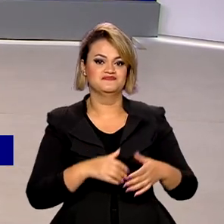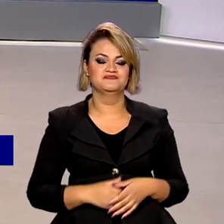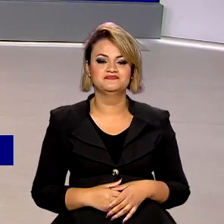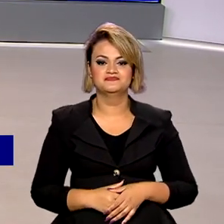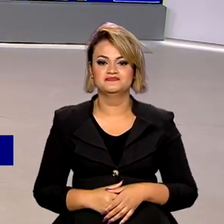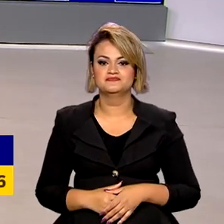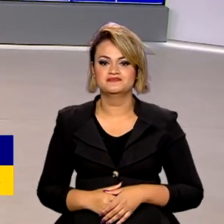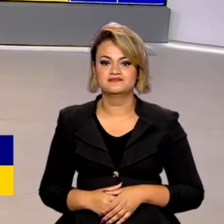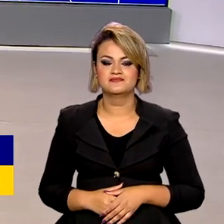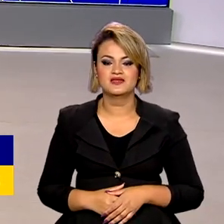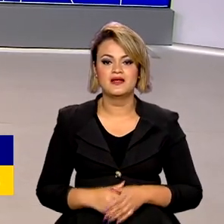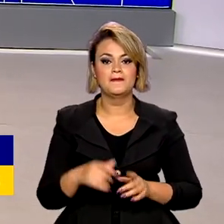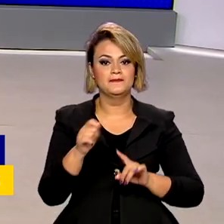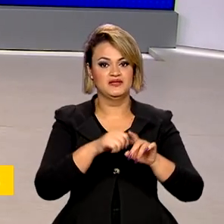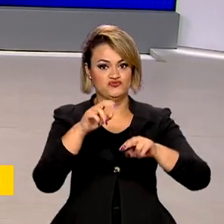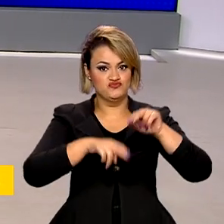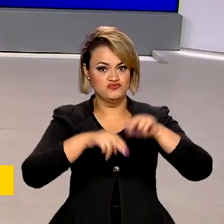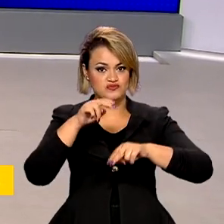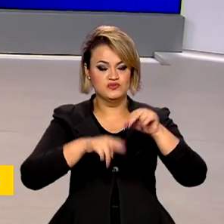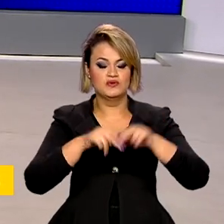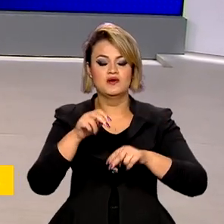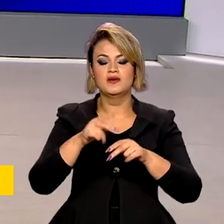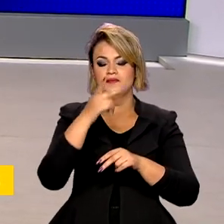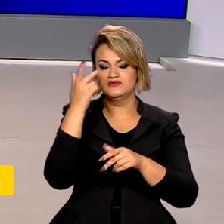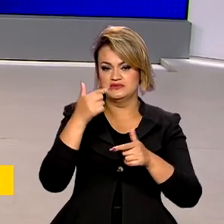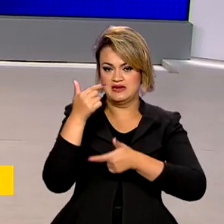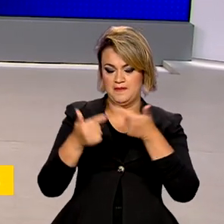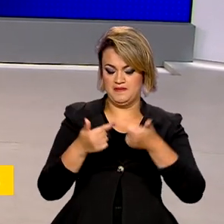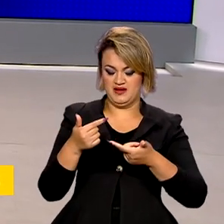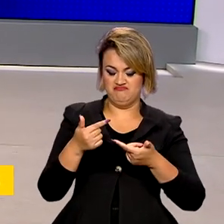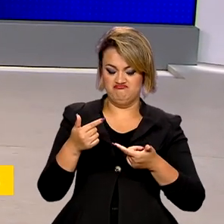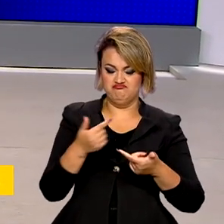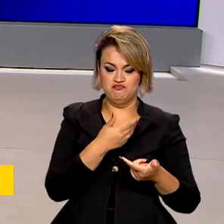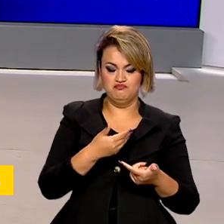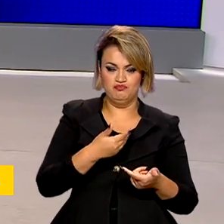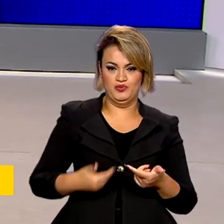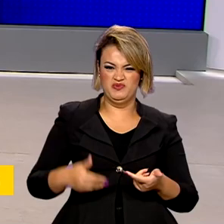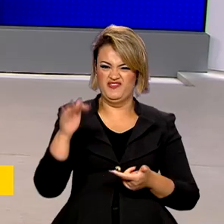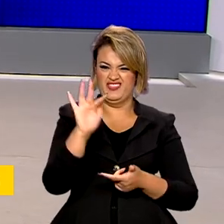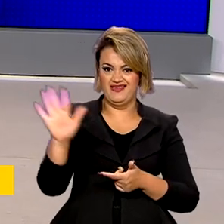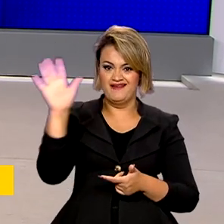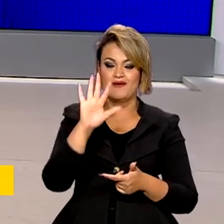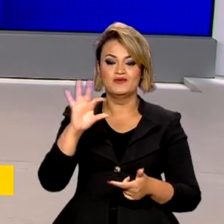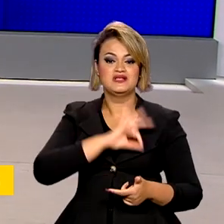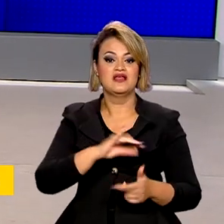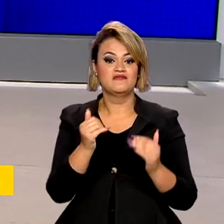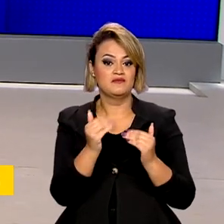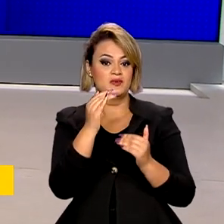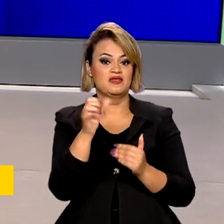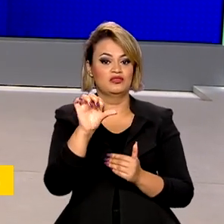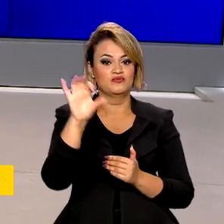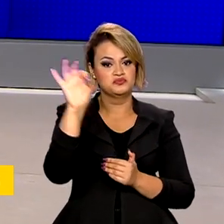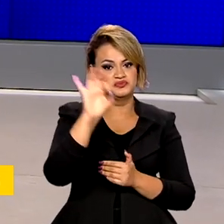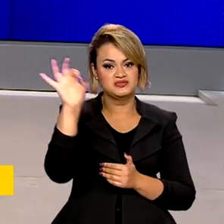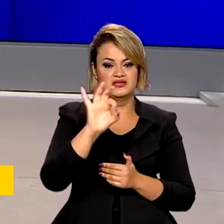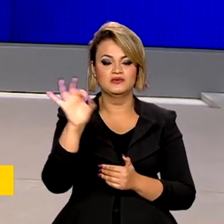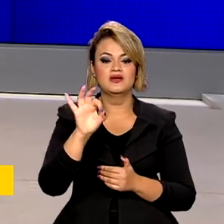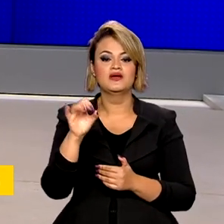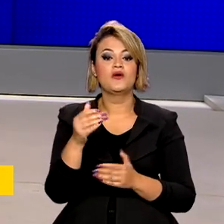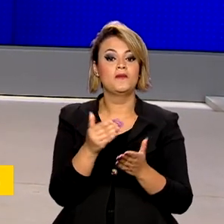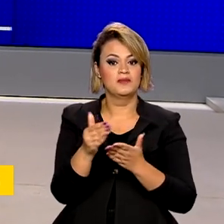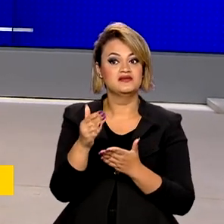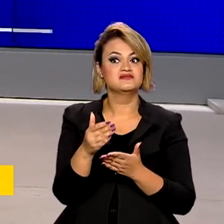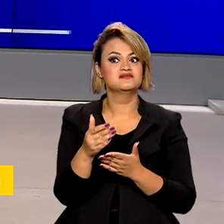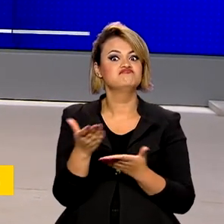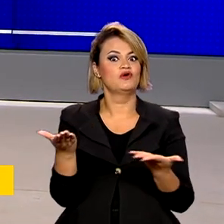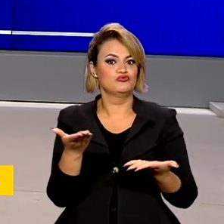Em junho, os servidores públicos federais já vão receber o aumento salarial de 9%. O reajuste começa